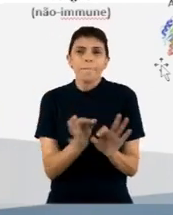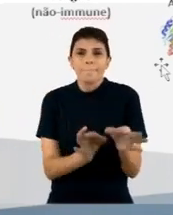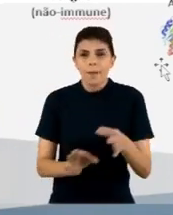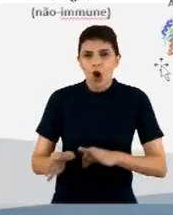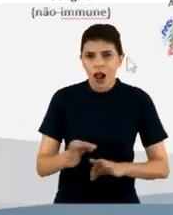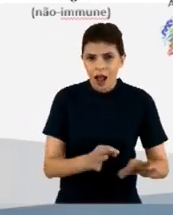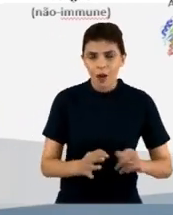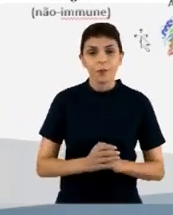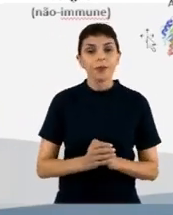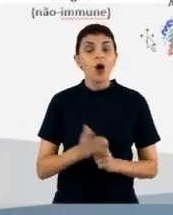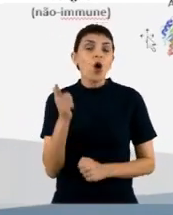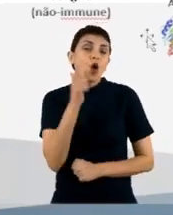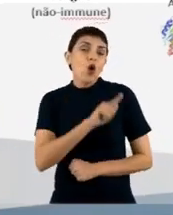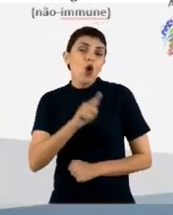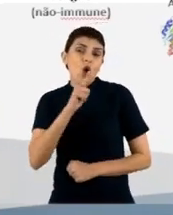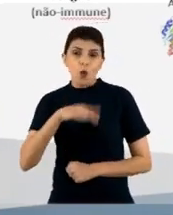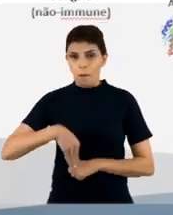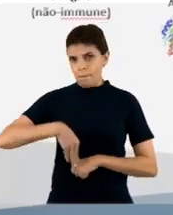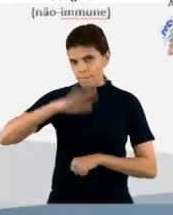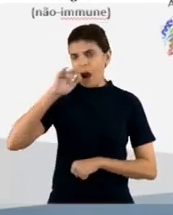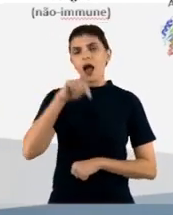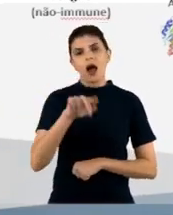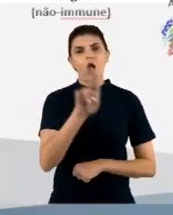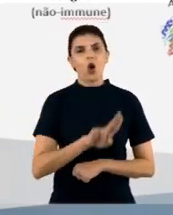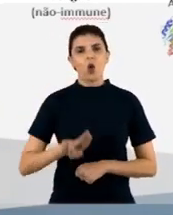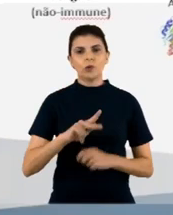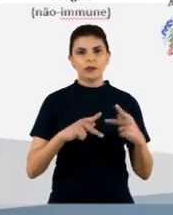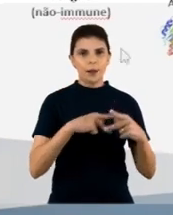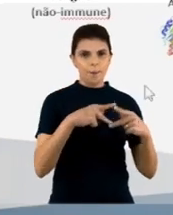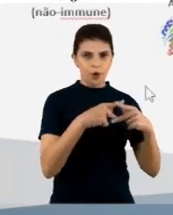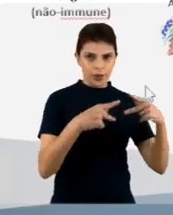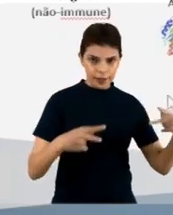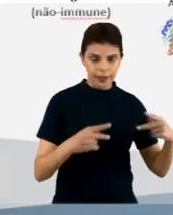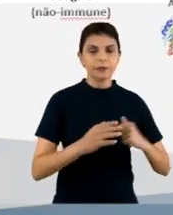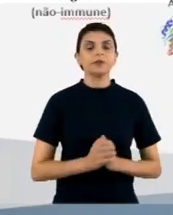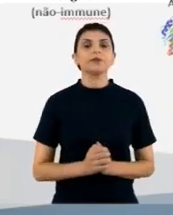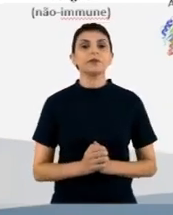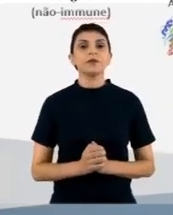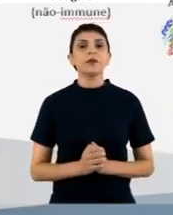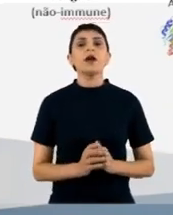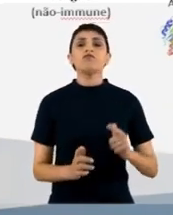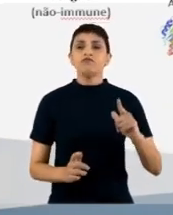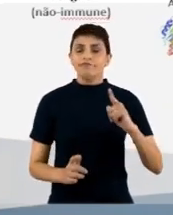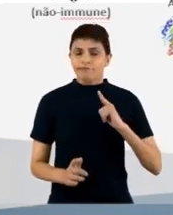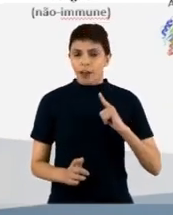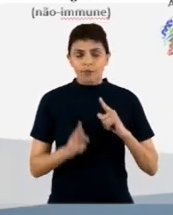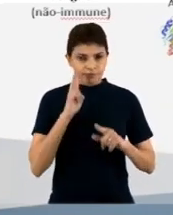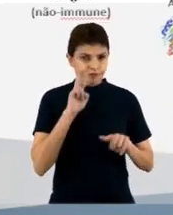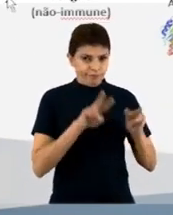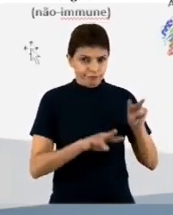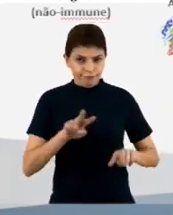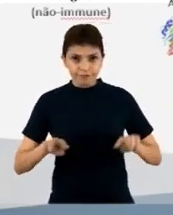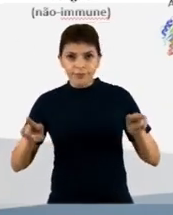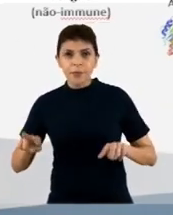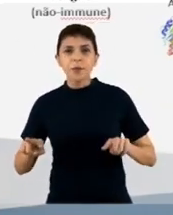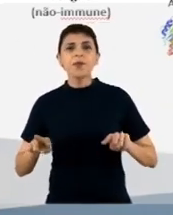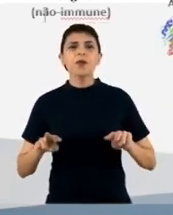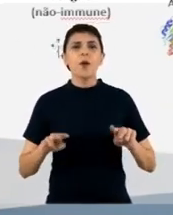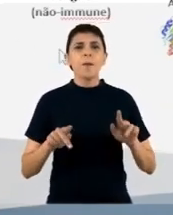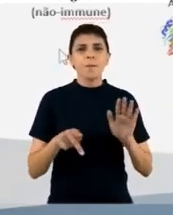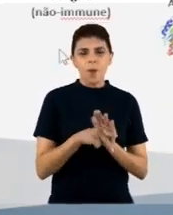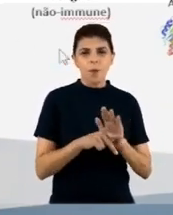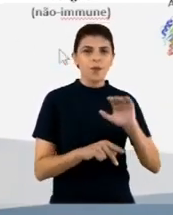Mas o mais comum é utilizar a proteína. Então, nós temos aqui a sangria pré